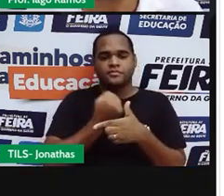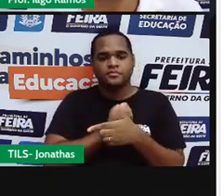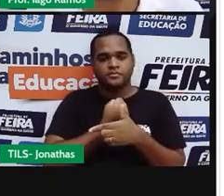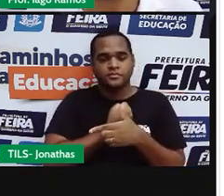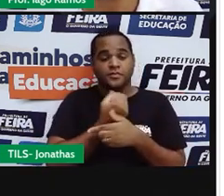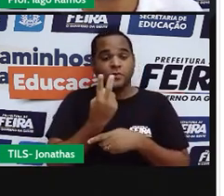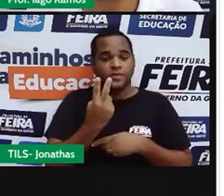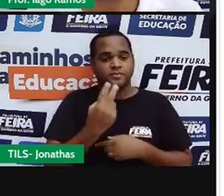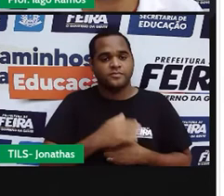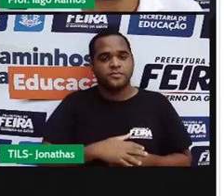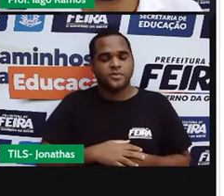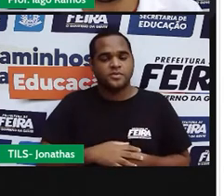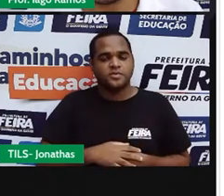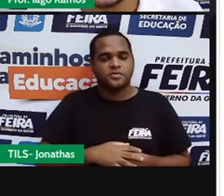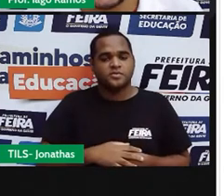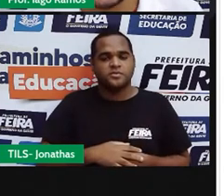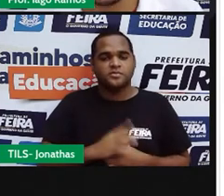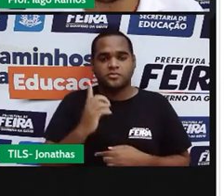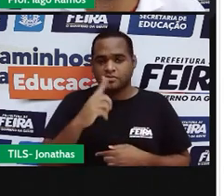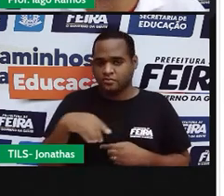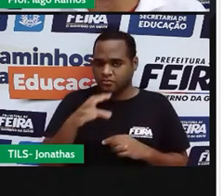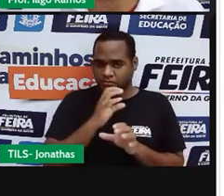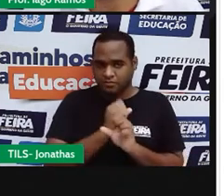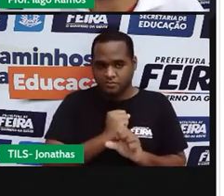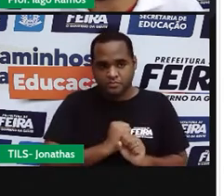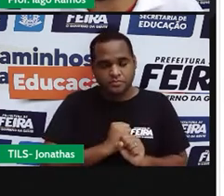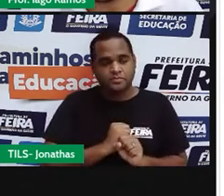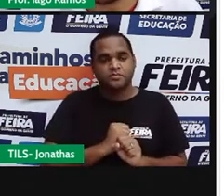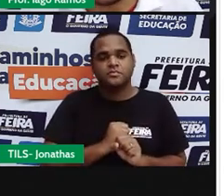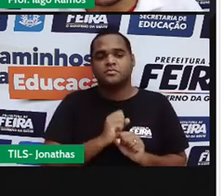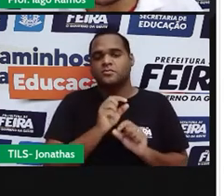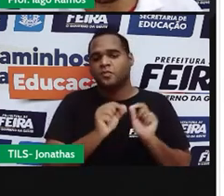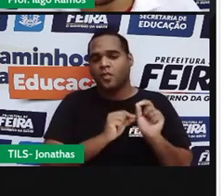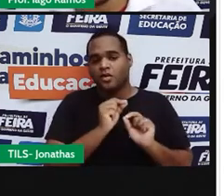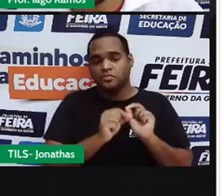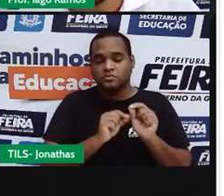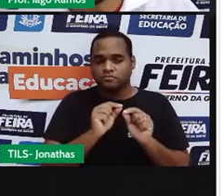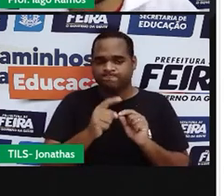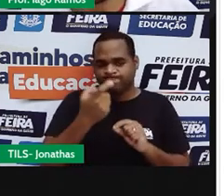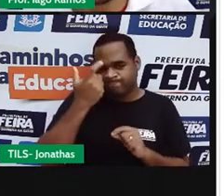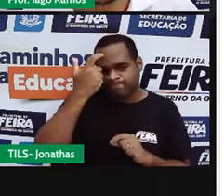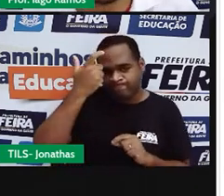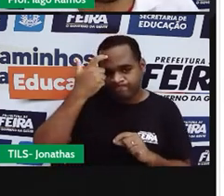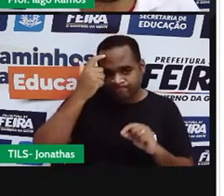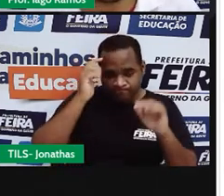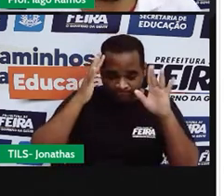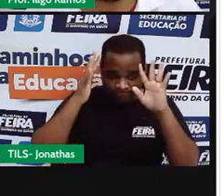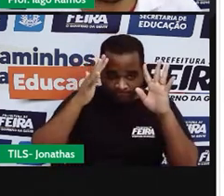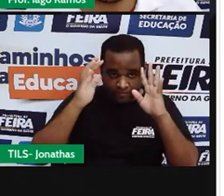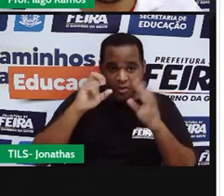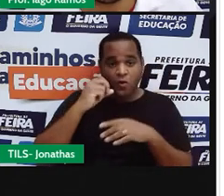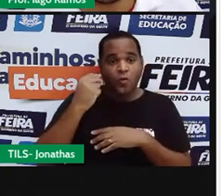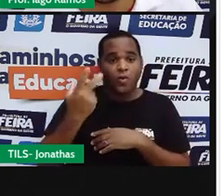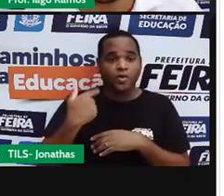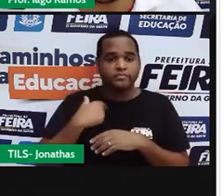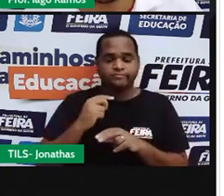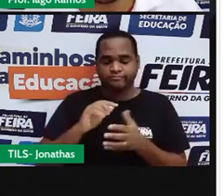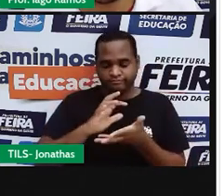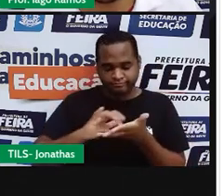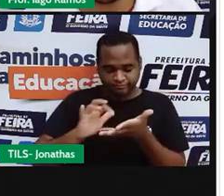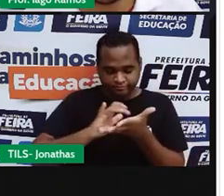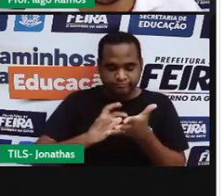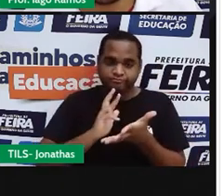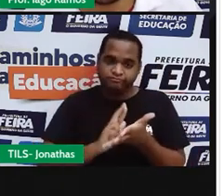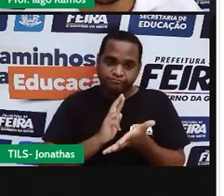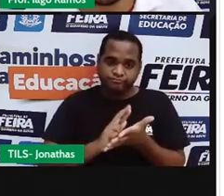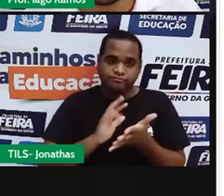Quando a gente fizer essa continha que a gente pode fazer manualmente ou numa calculadora quando